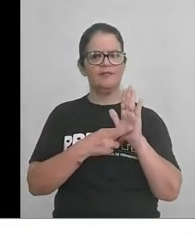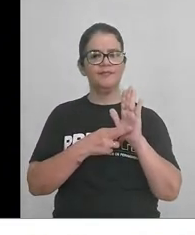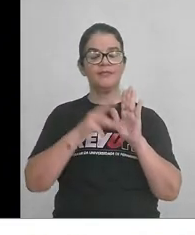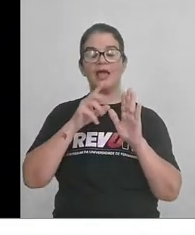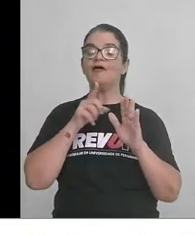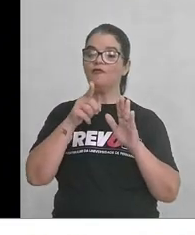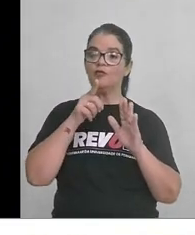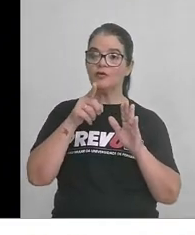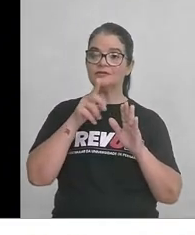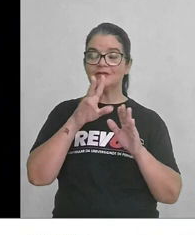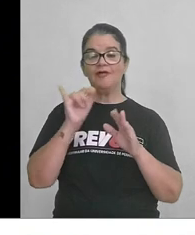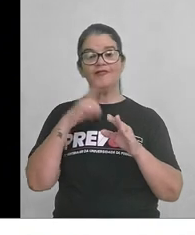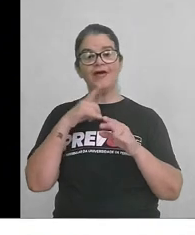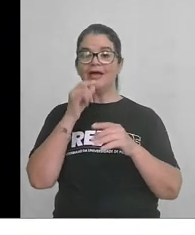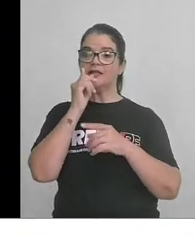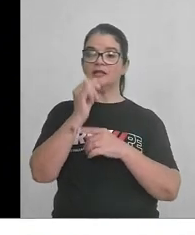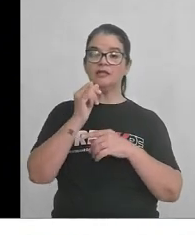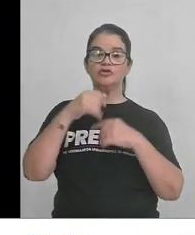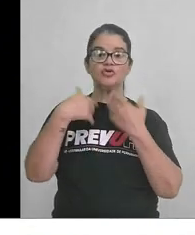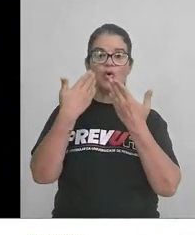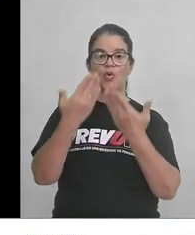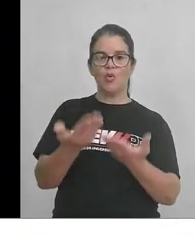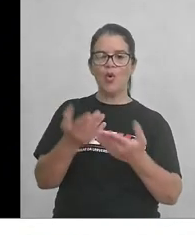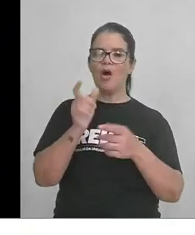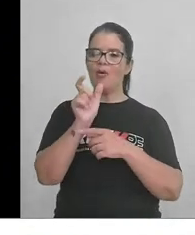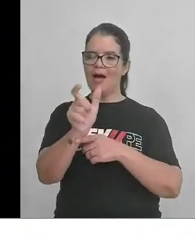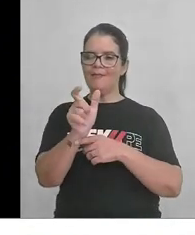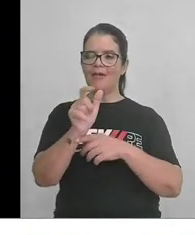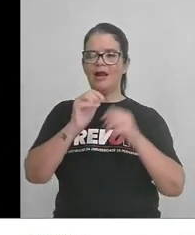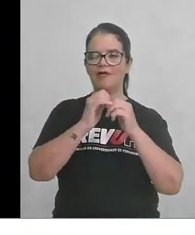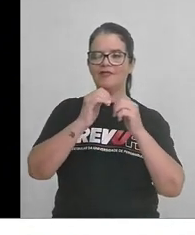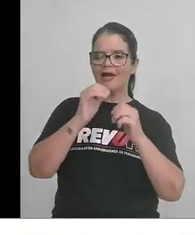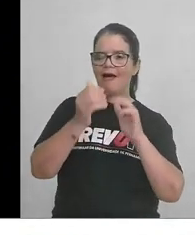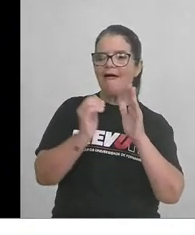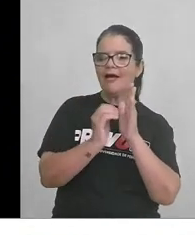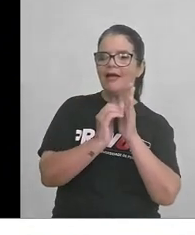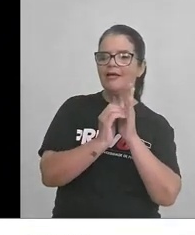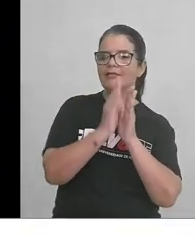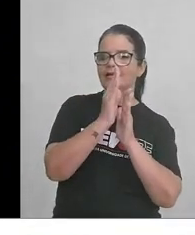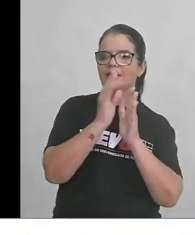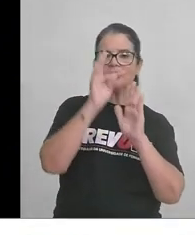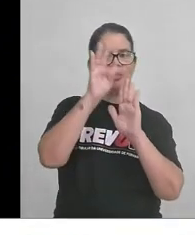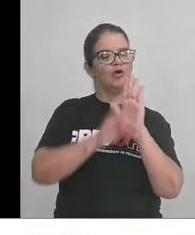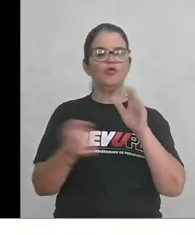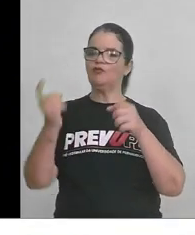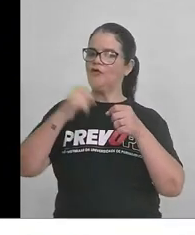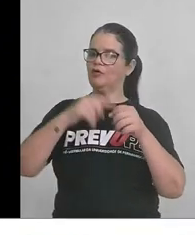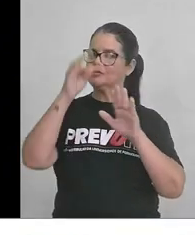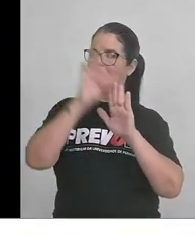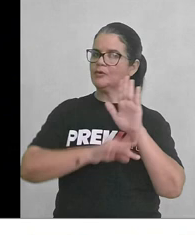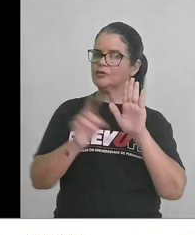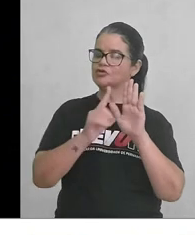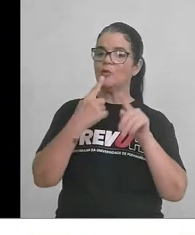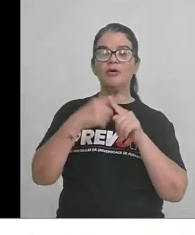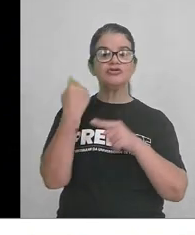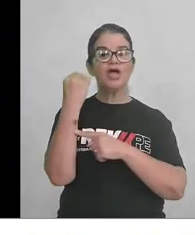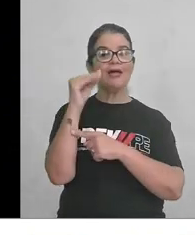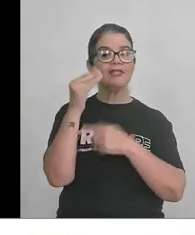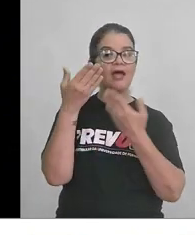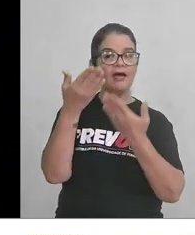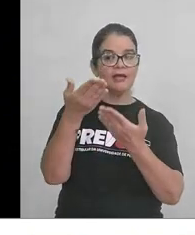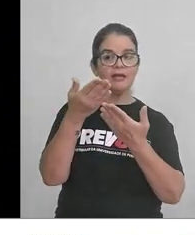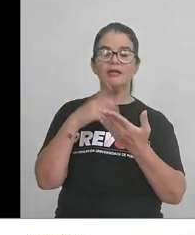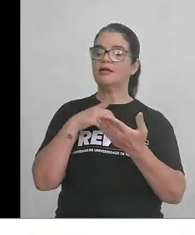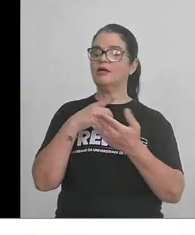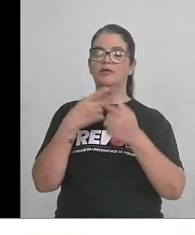Aí, você vem aqui e diz qual a palavra retirada do texto. Eu não vou voltar para o texto, porque já está aqui, tá? Isso aí